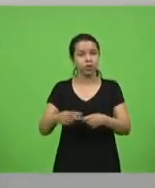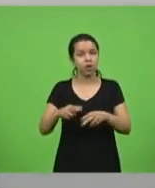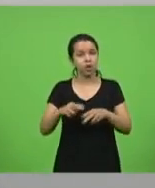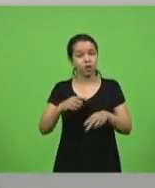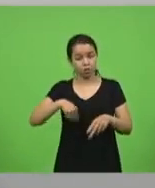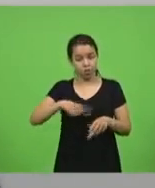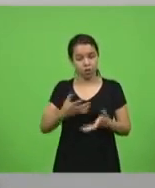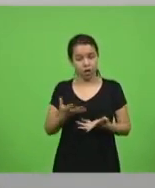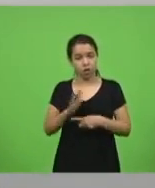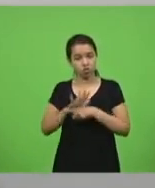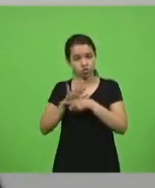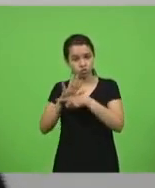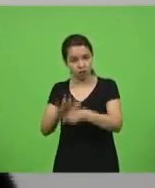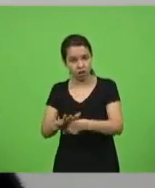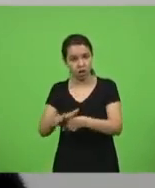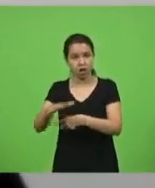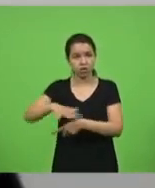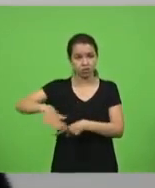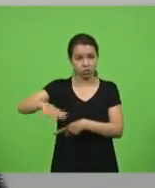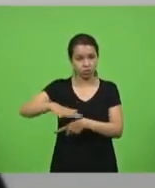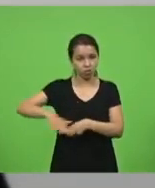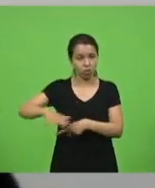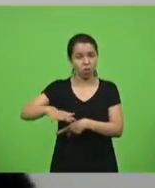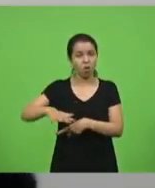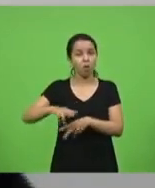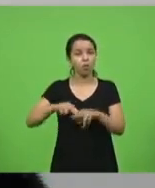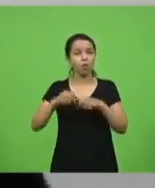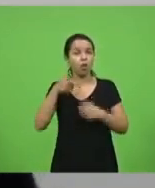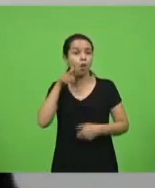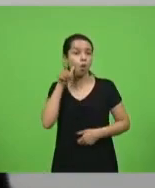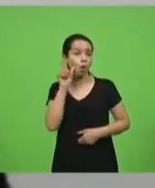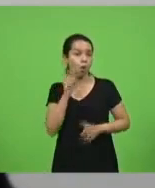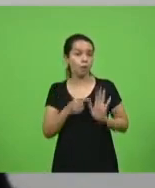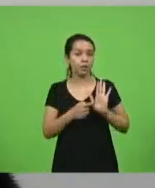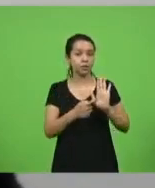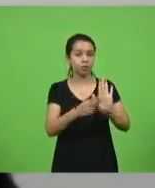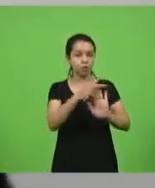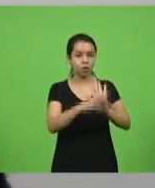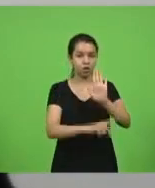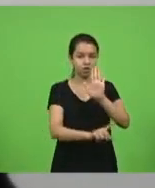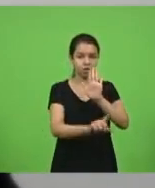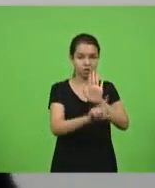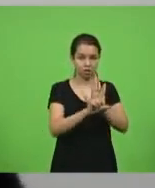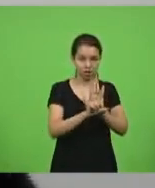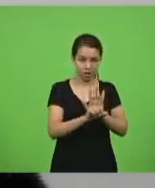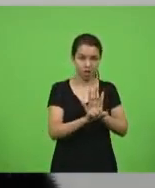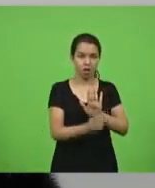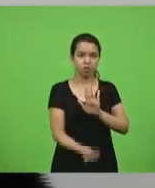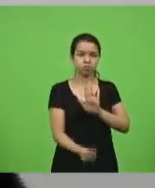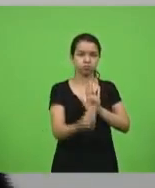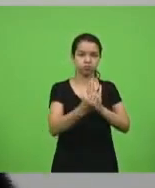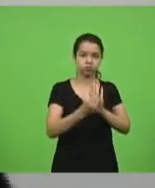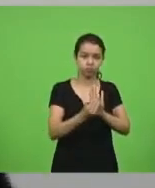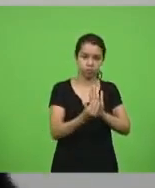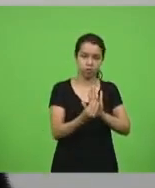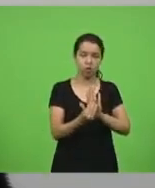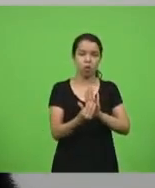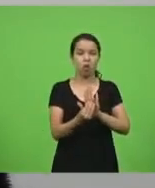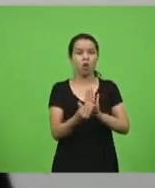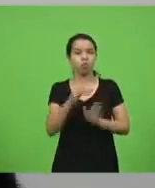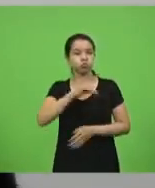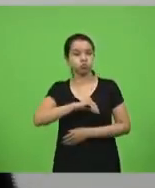semana, ontem, um projeto de lei instituindo o auxílio financeiro emergencial aos